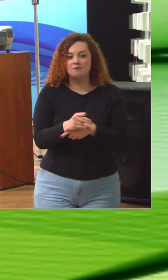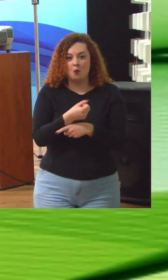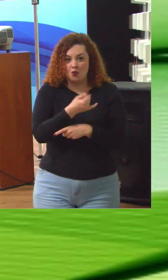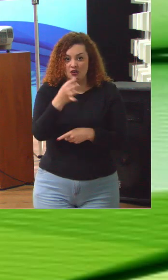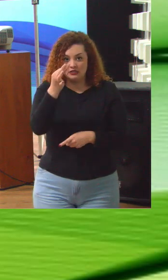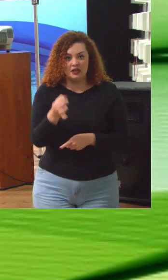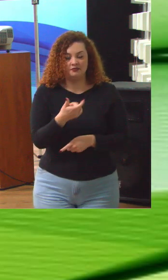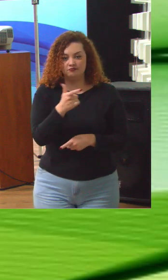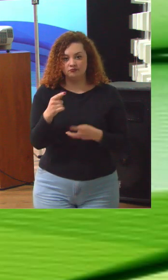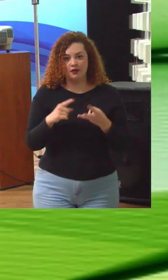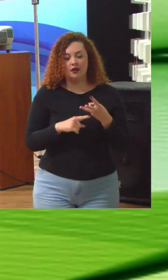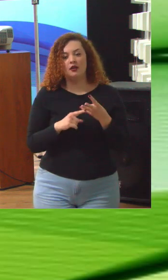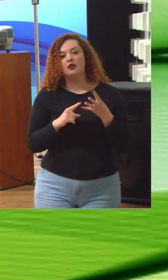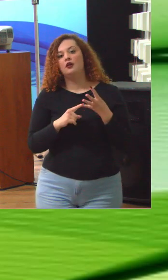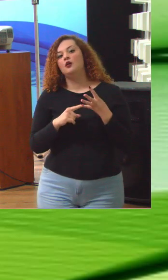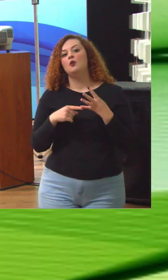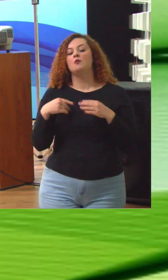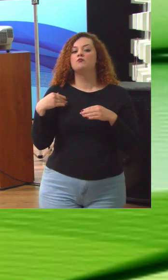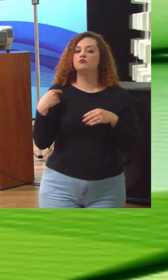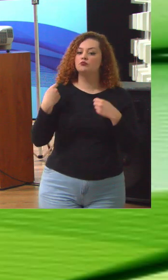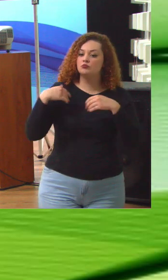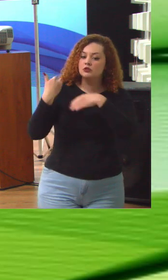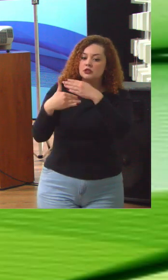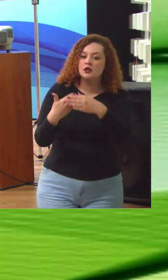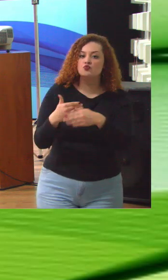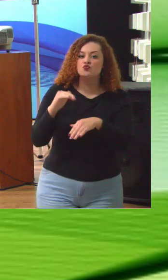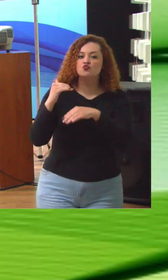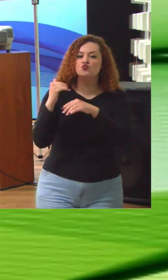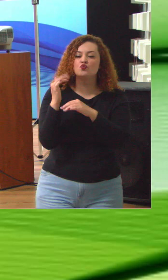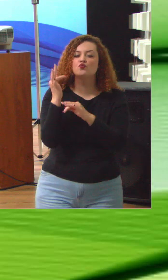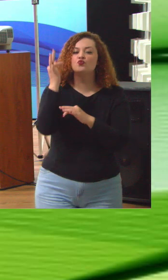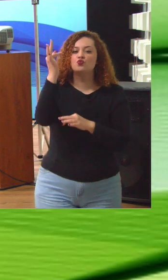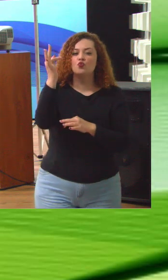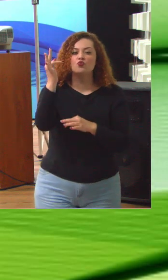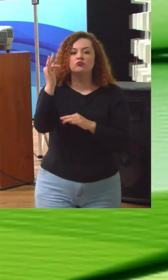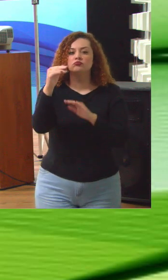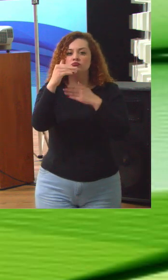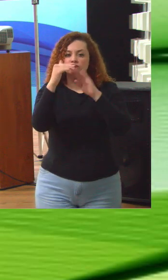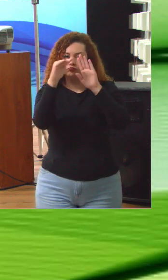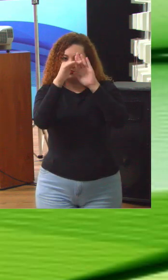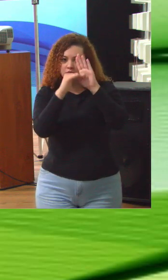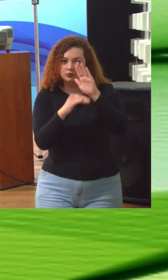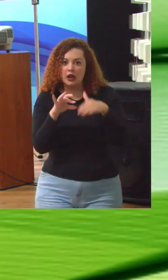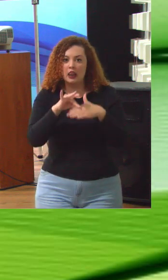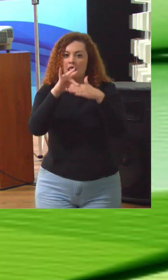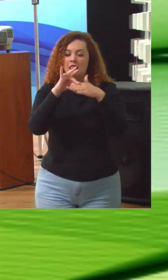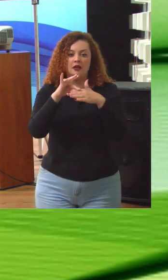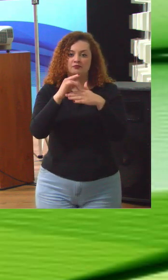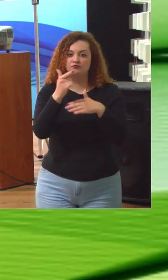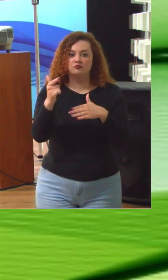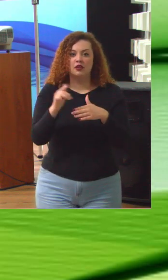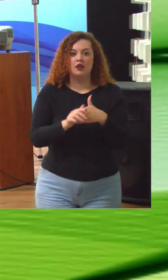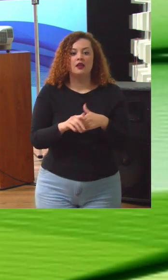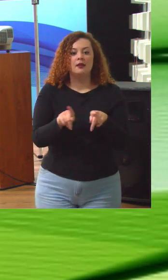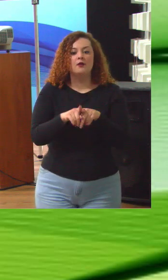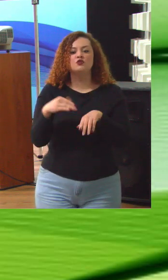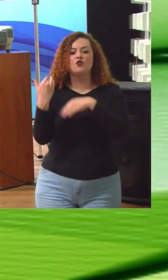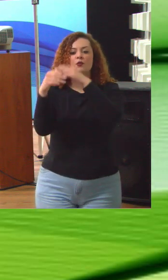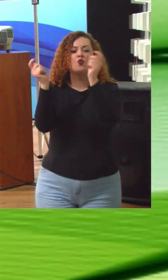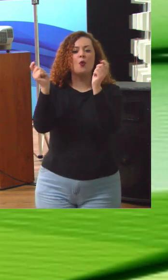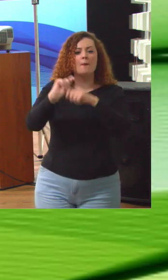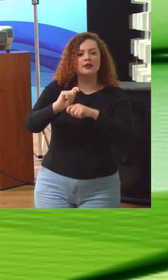processo de sucessão dos dirigentes maiores da organização não tenho desenvolvimento de competências dos trabalhadores